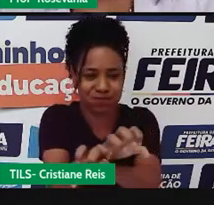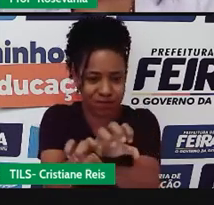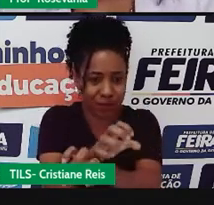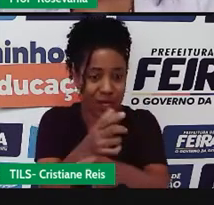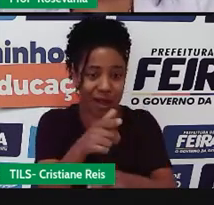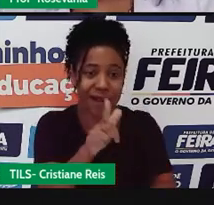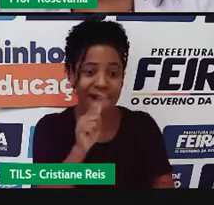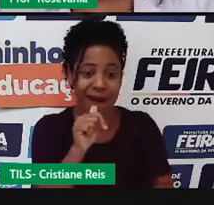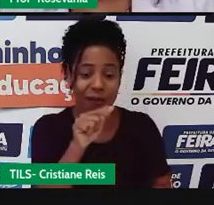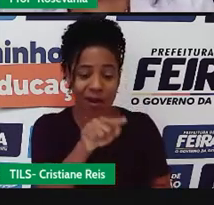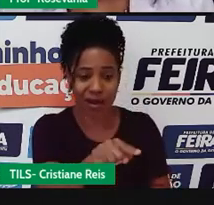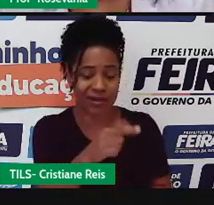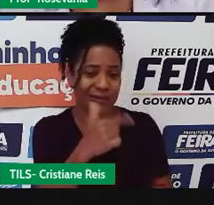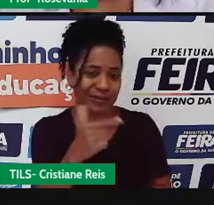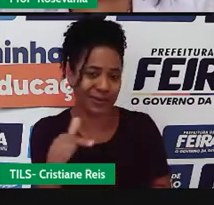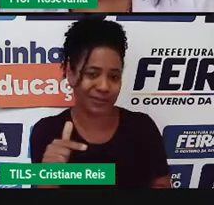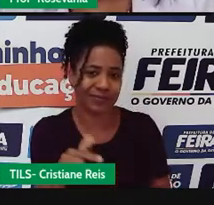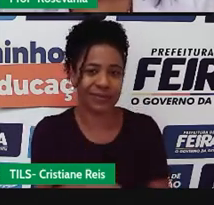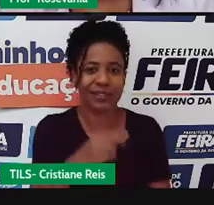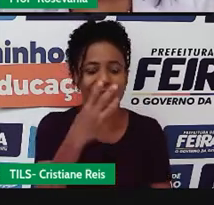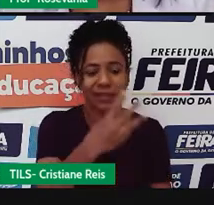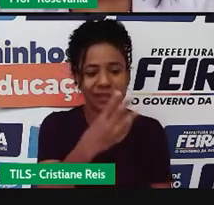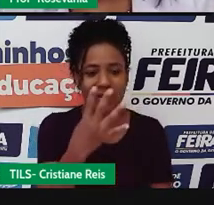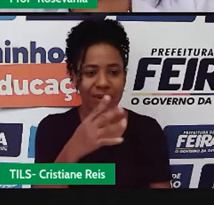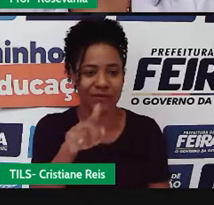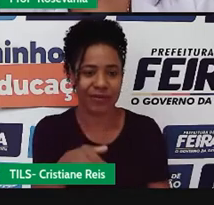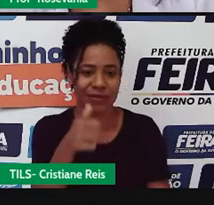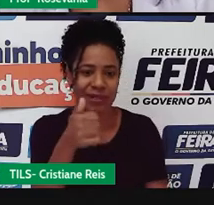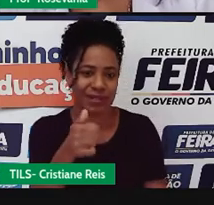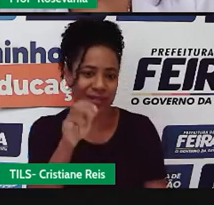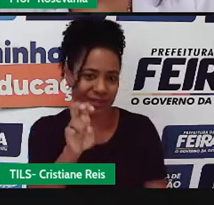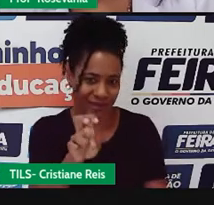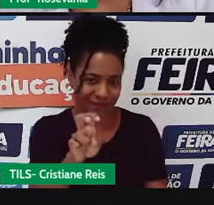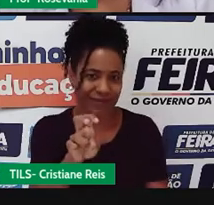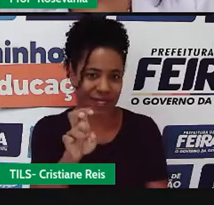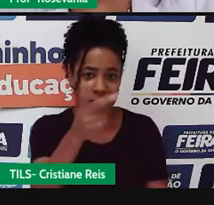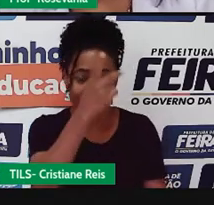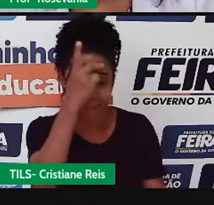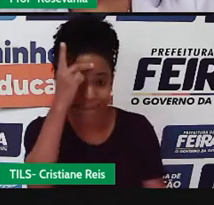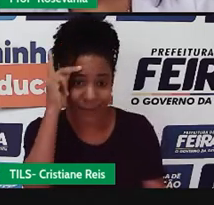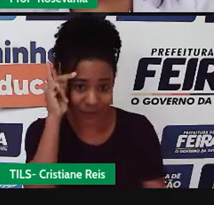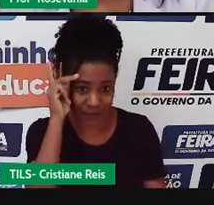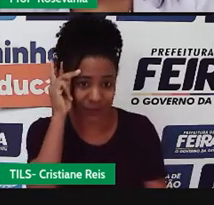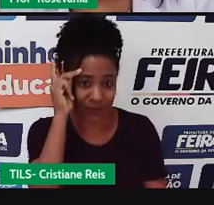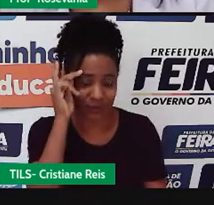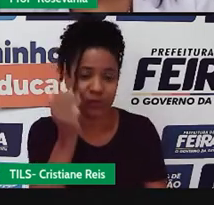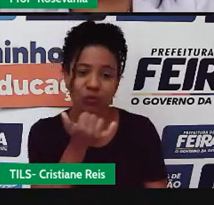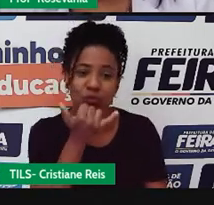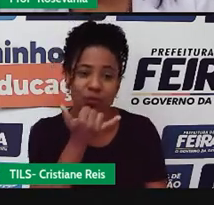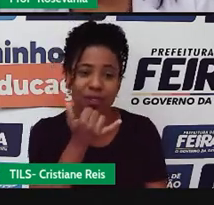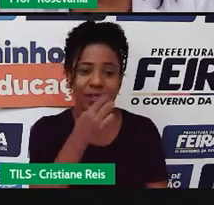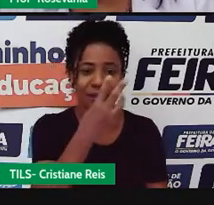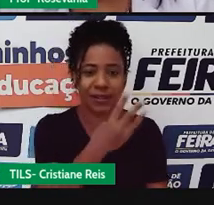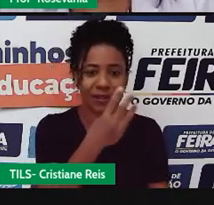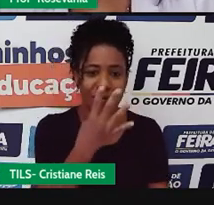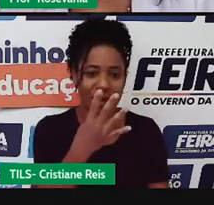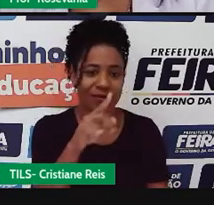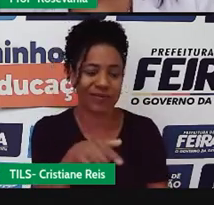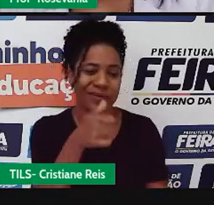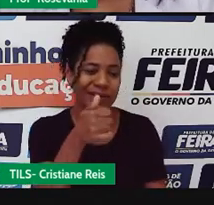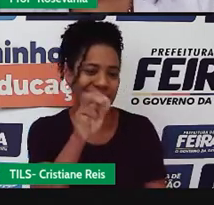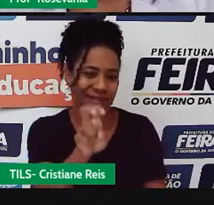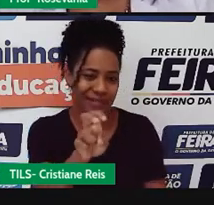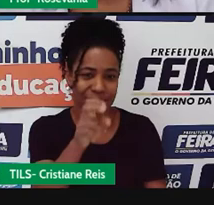consequentemente, eu tenho 34,15% de habitantes por quilômetro, ou, por cento não, desculpa, 34,15